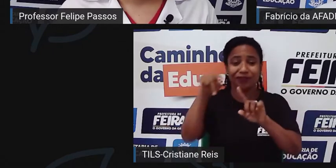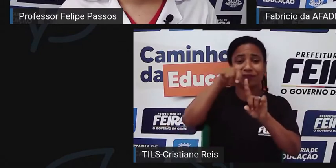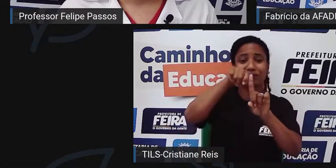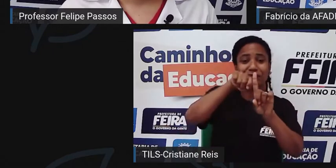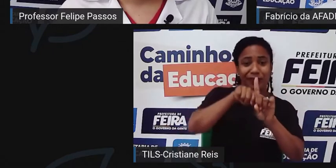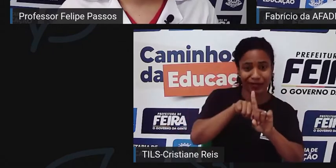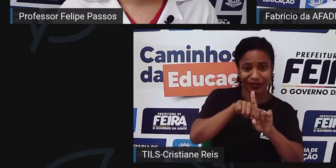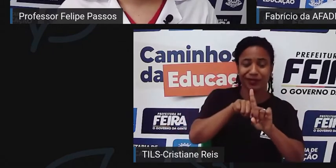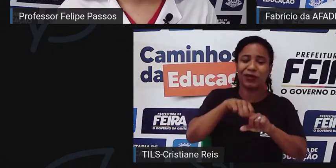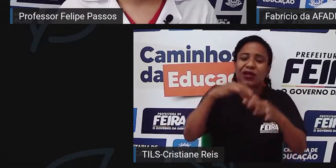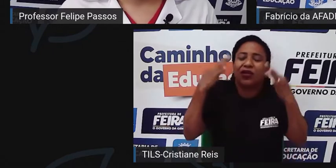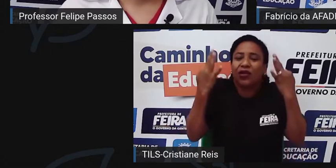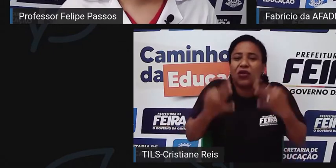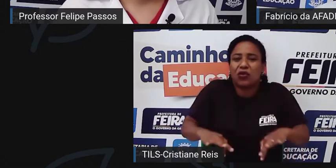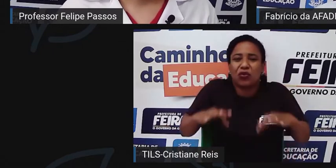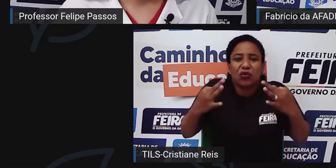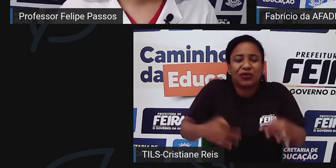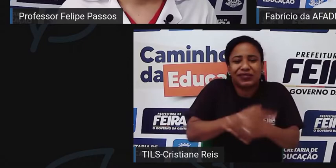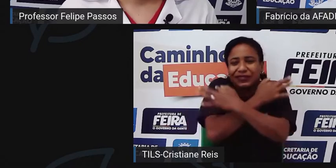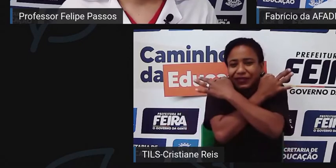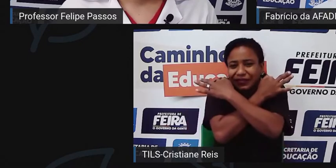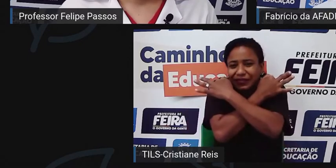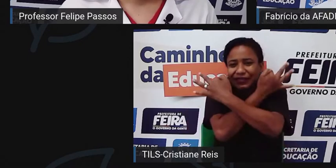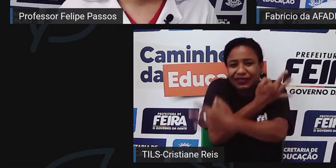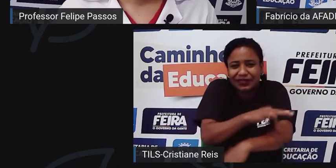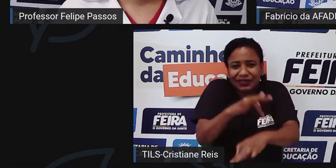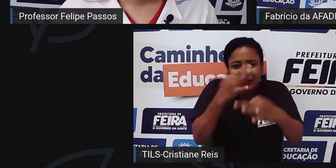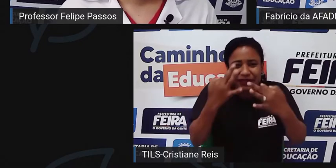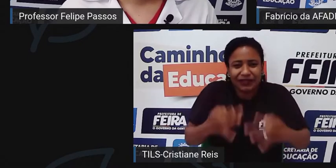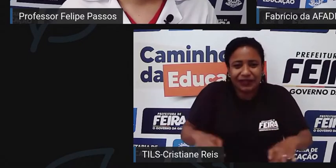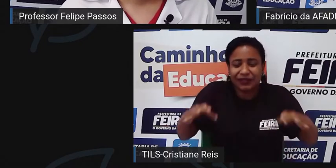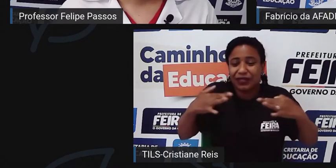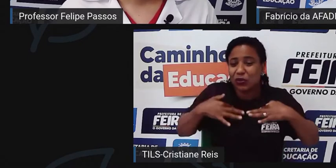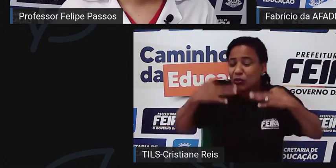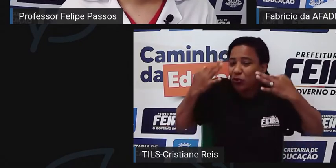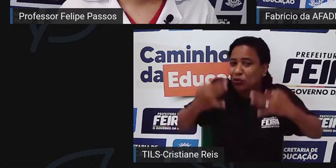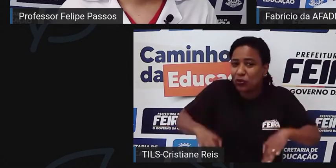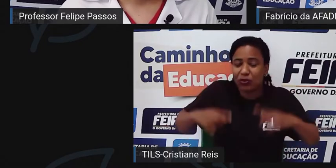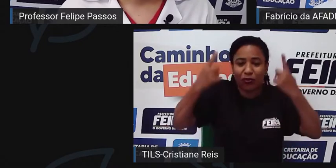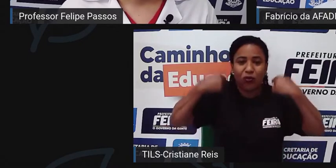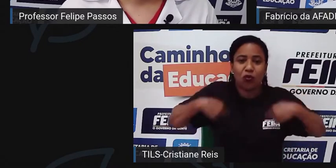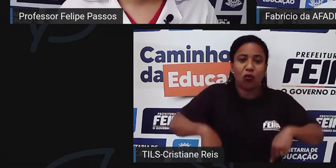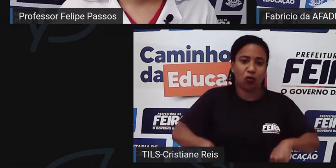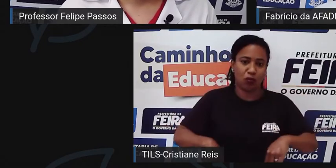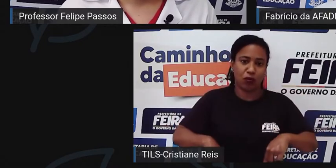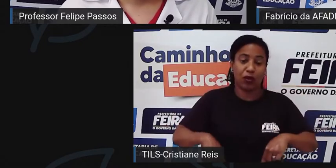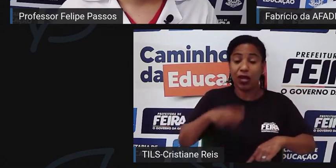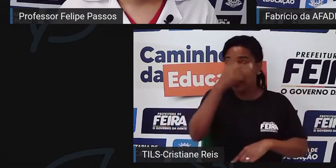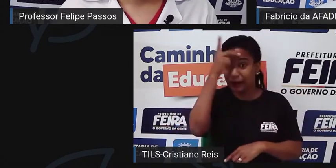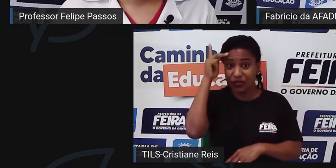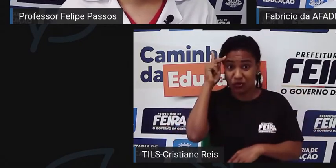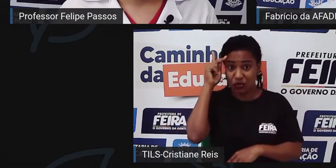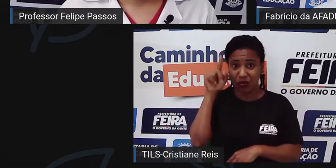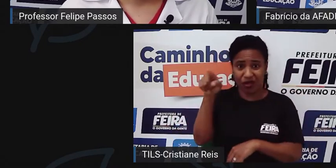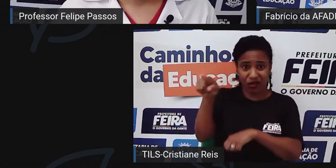nossas dores, elas não aliviam em casa. Então, por isso, é necessário. Então, assim, as pessoas que têm doença de fome, doença fos